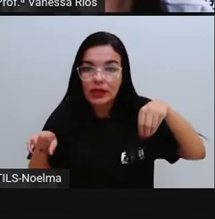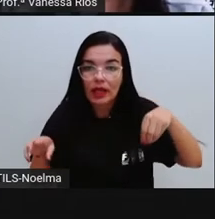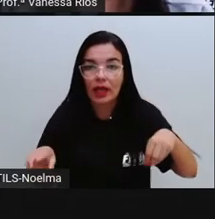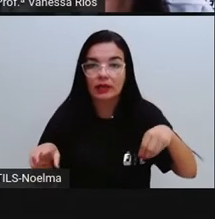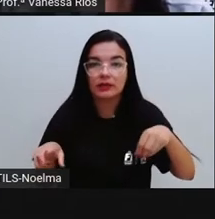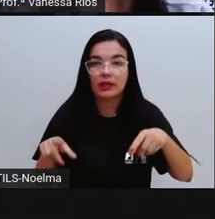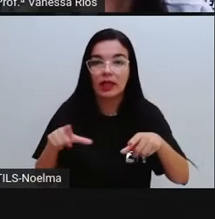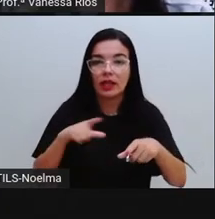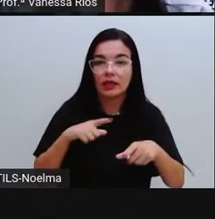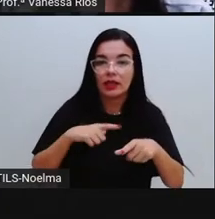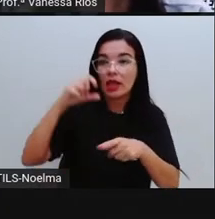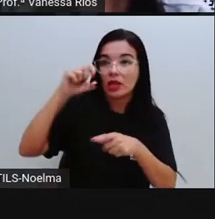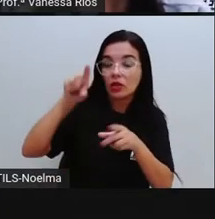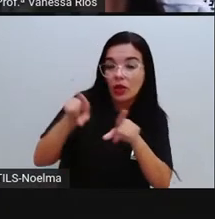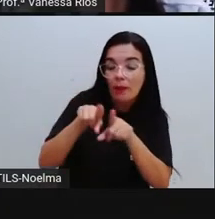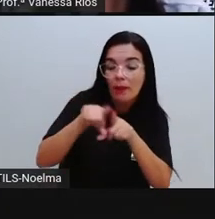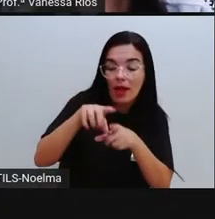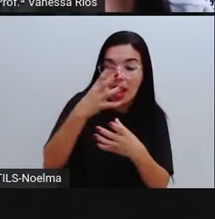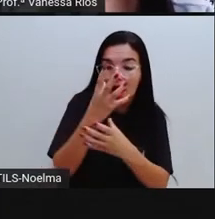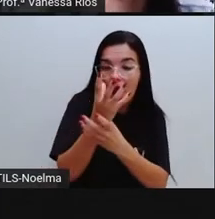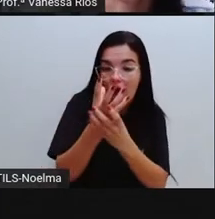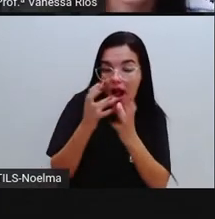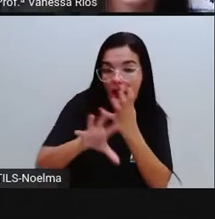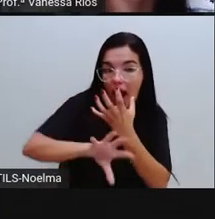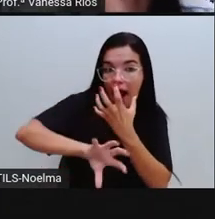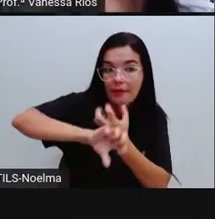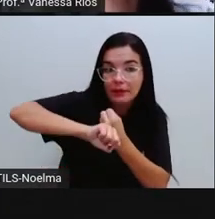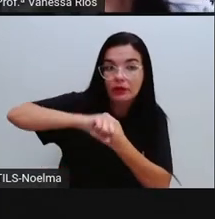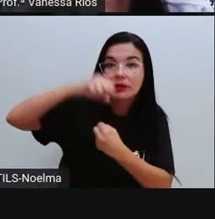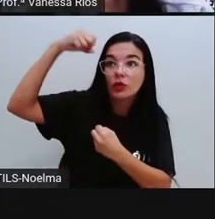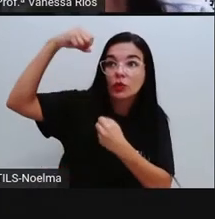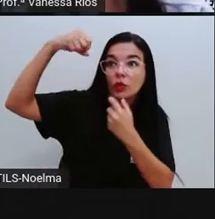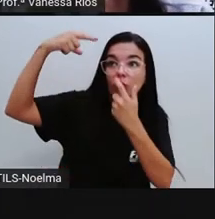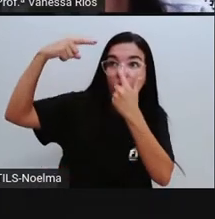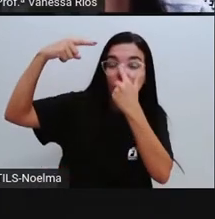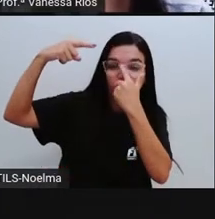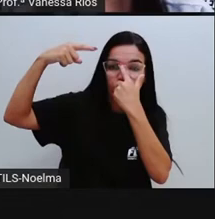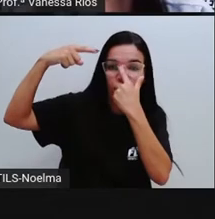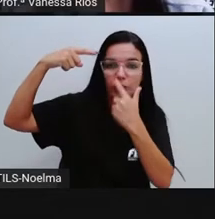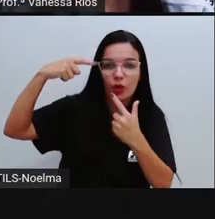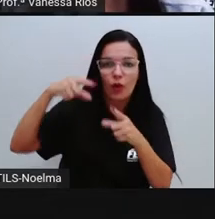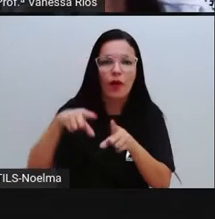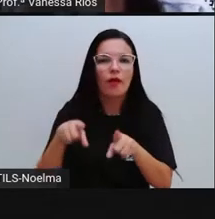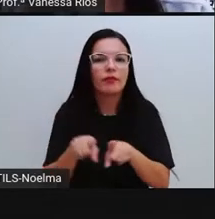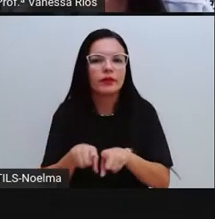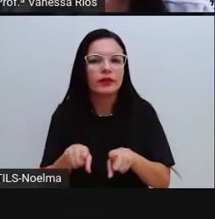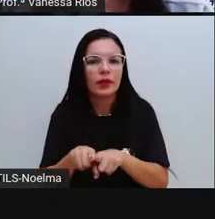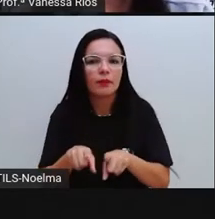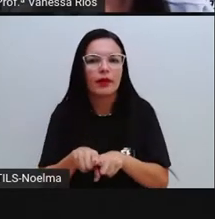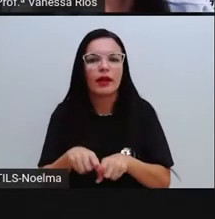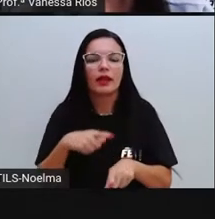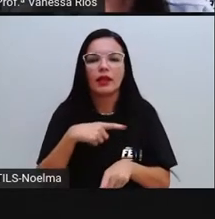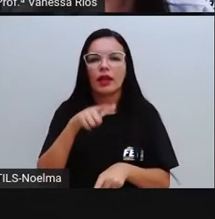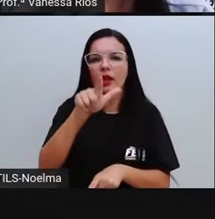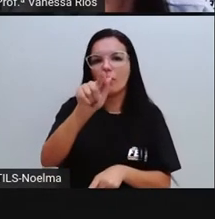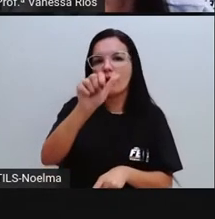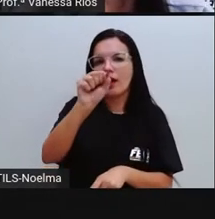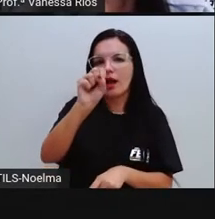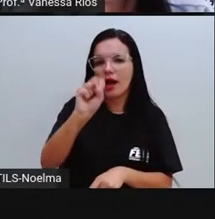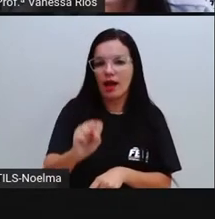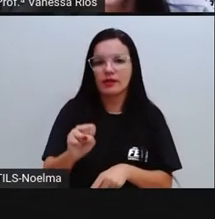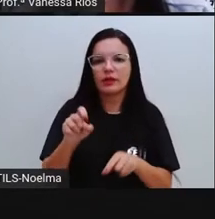componentes são então combinados e geram a glicose, que é o alimento das